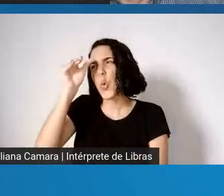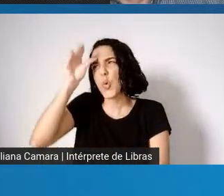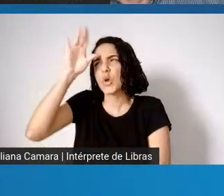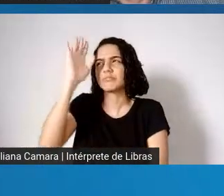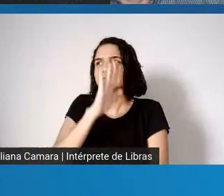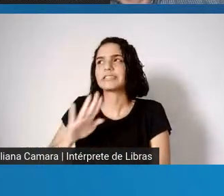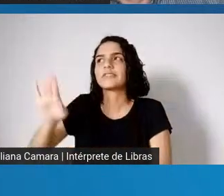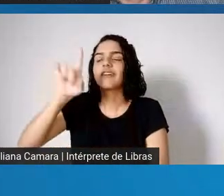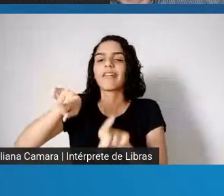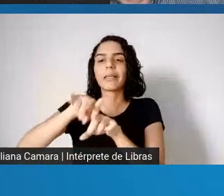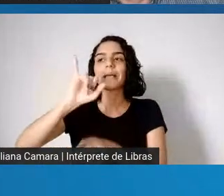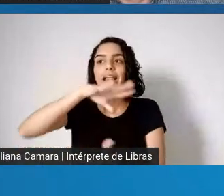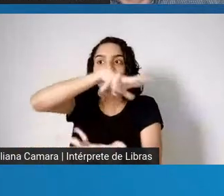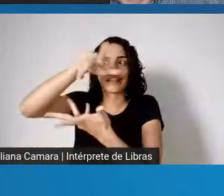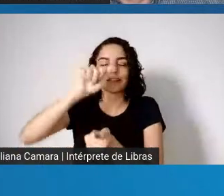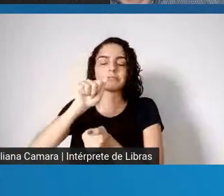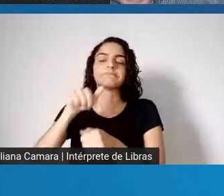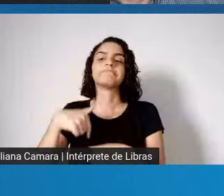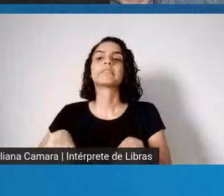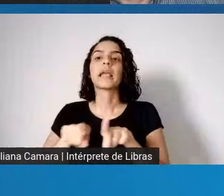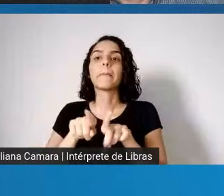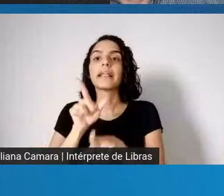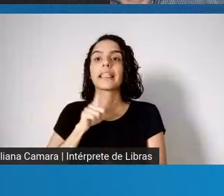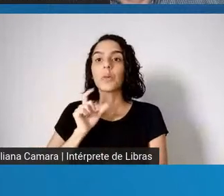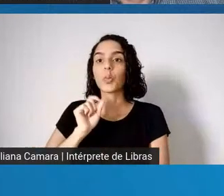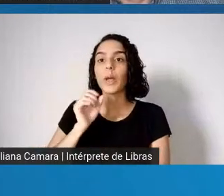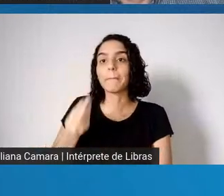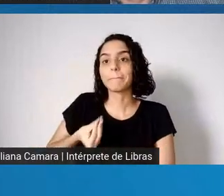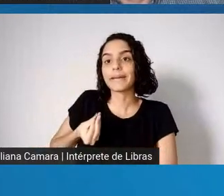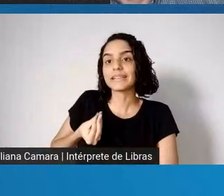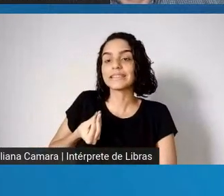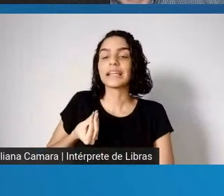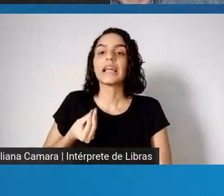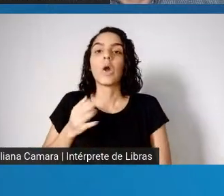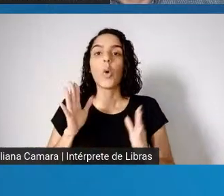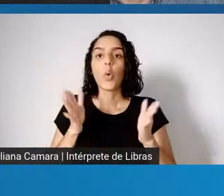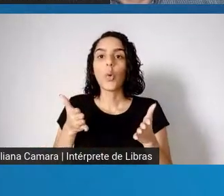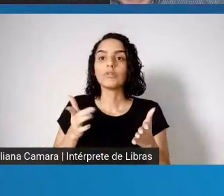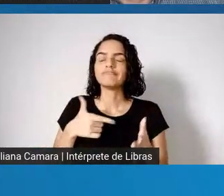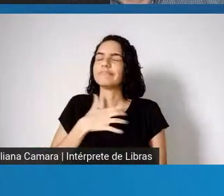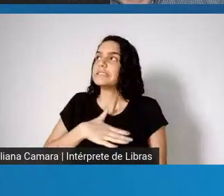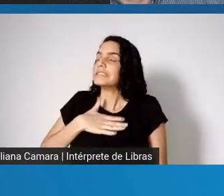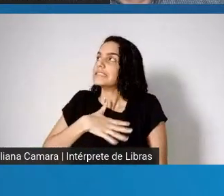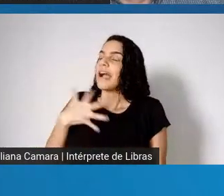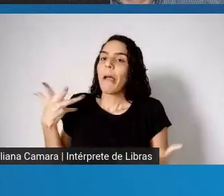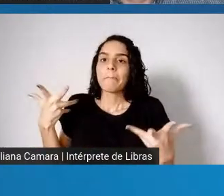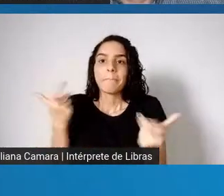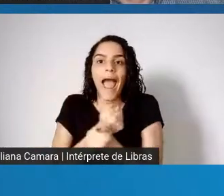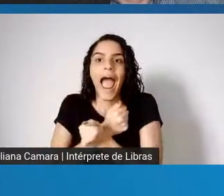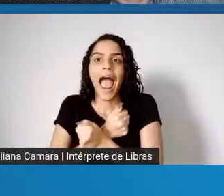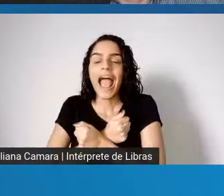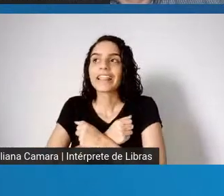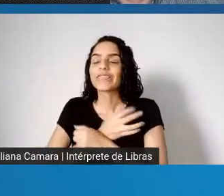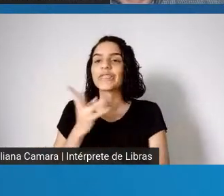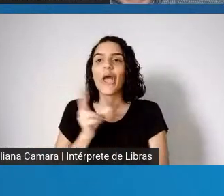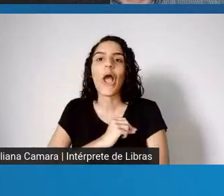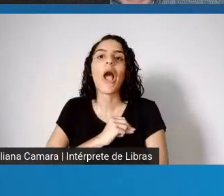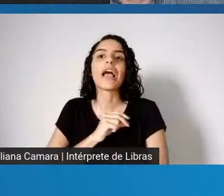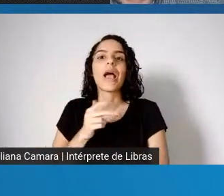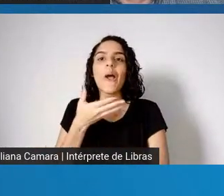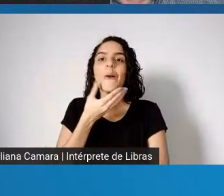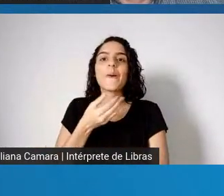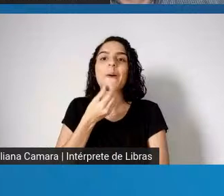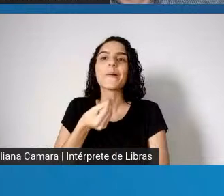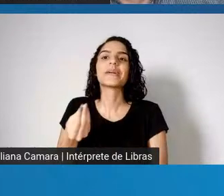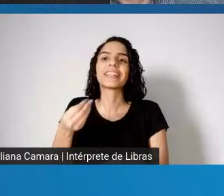internacional. E também nós temos aqui, né, e isso nos honra demasiadamente, né, que é um prata da casa,